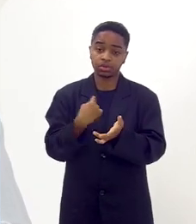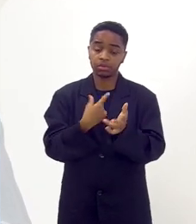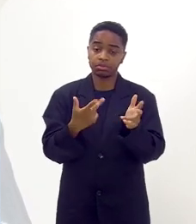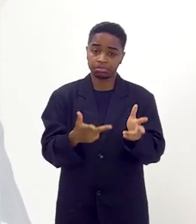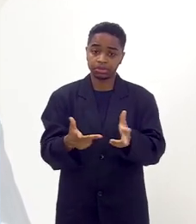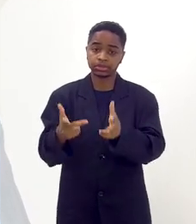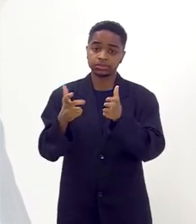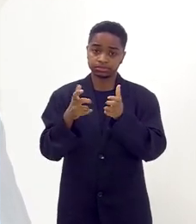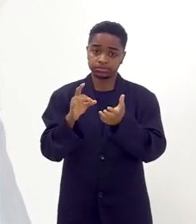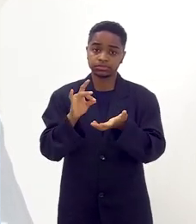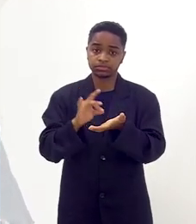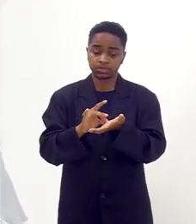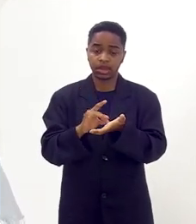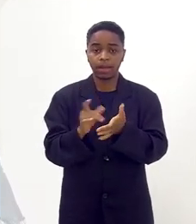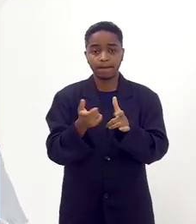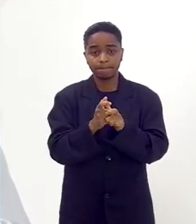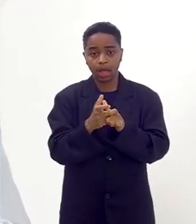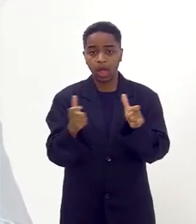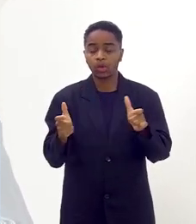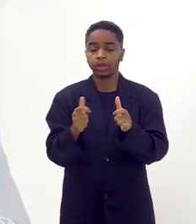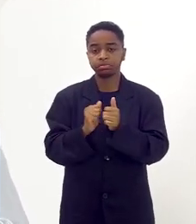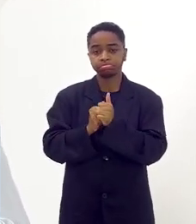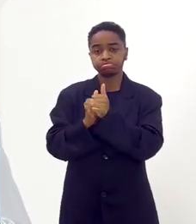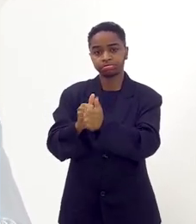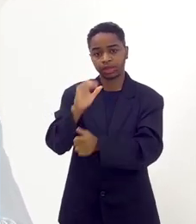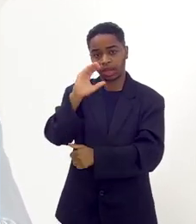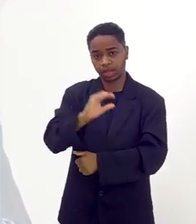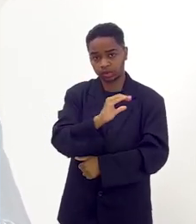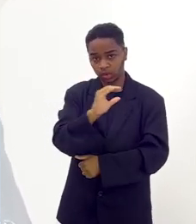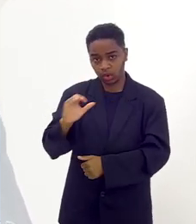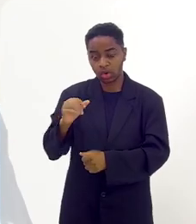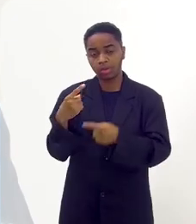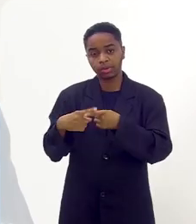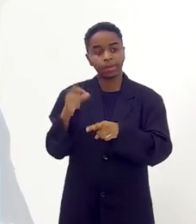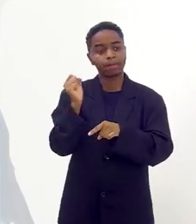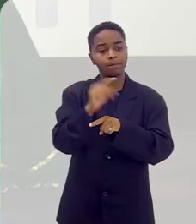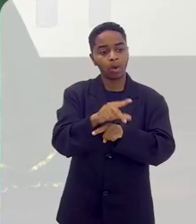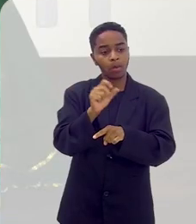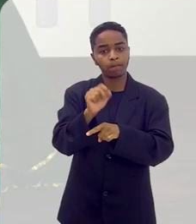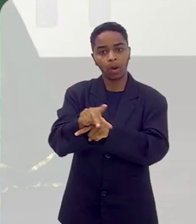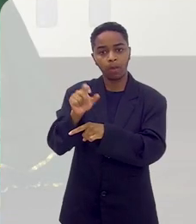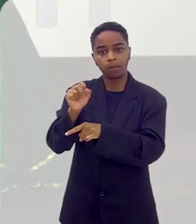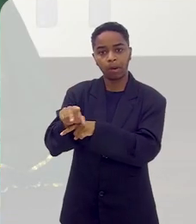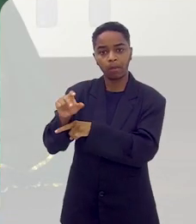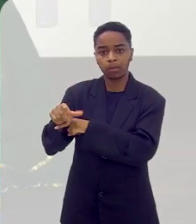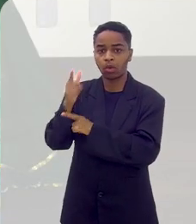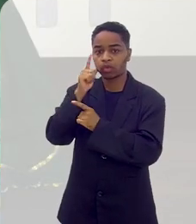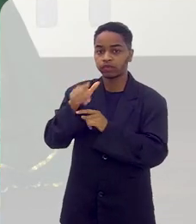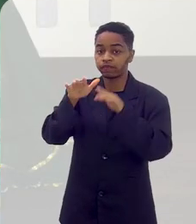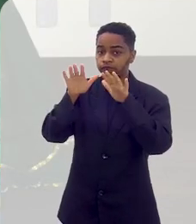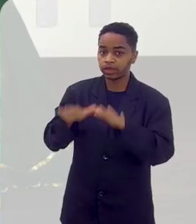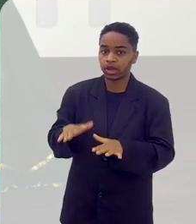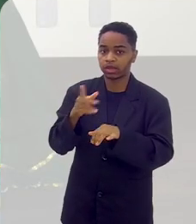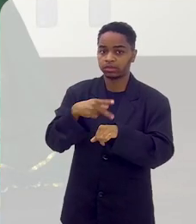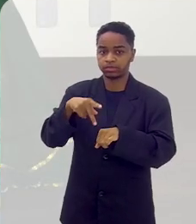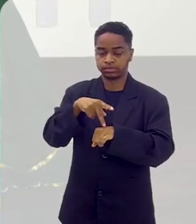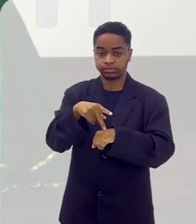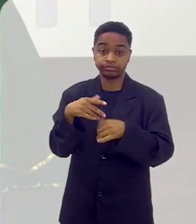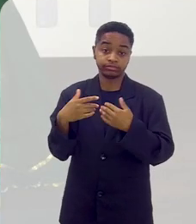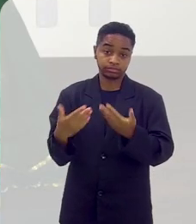que a gente vê que realmente na sua maioria são católicas até pelos países onde eles conseguiram ficar. Sim.